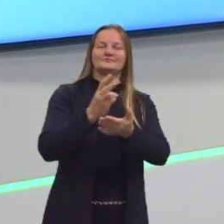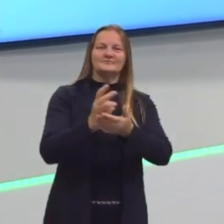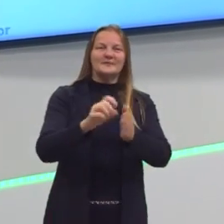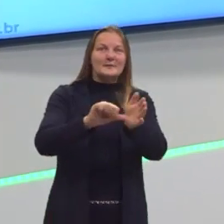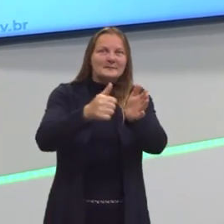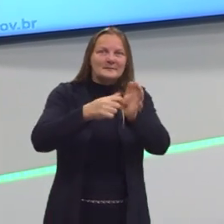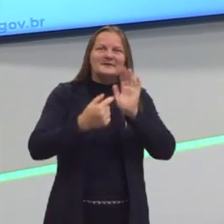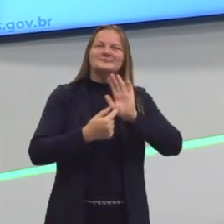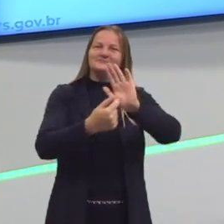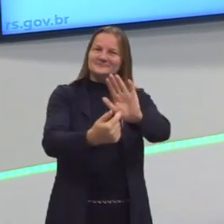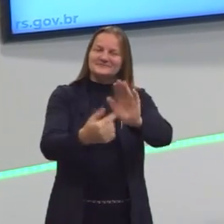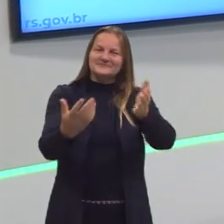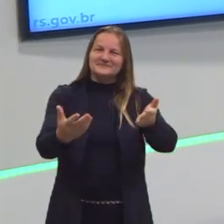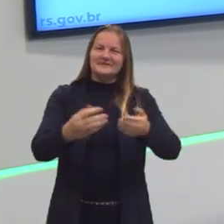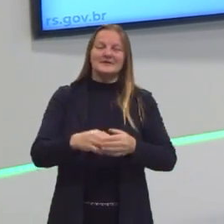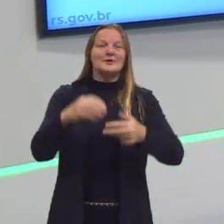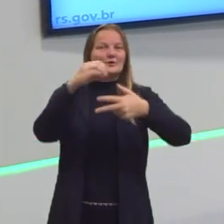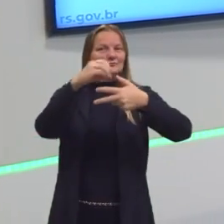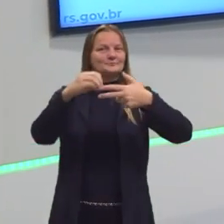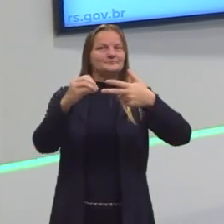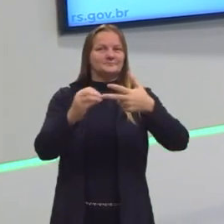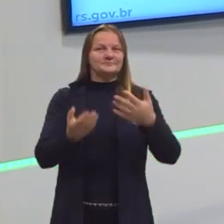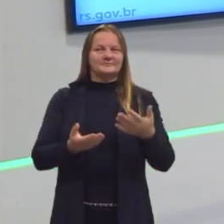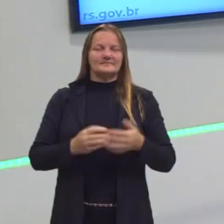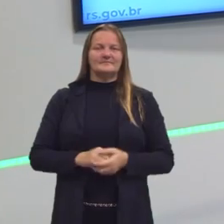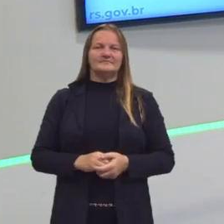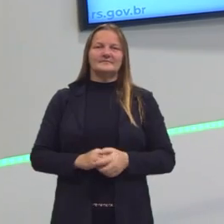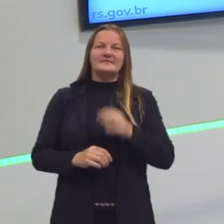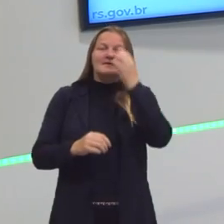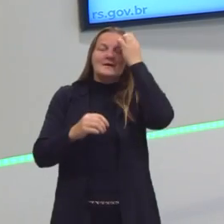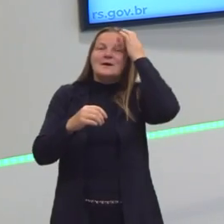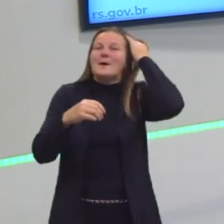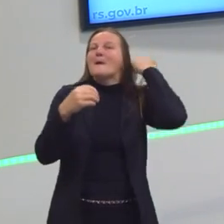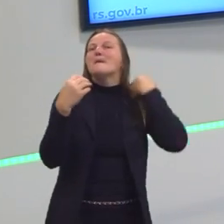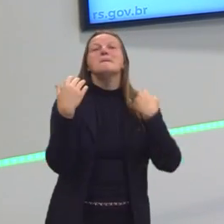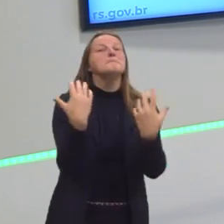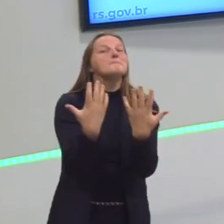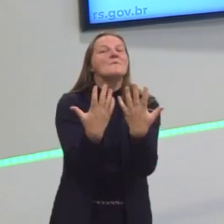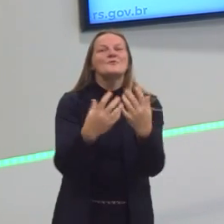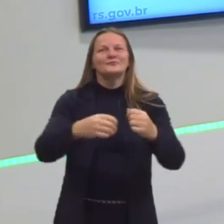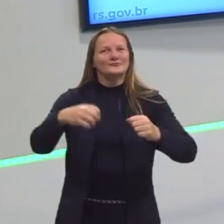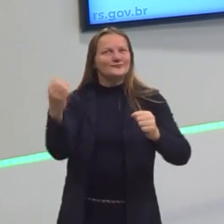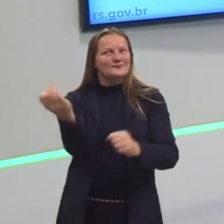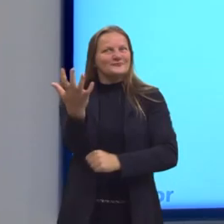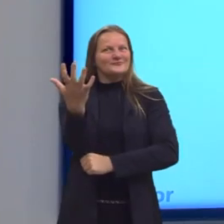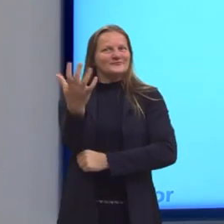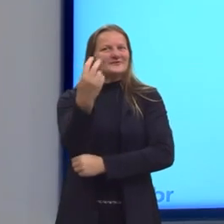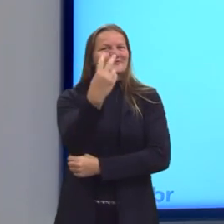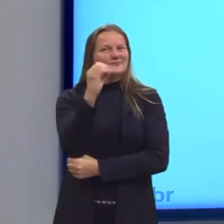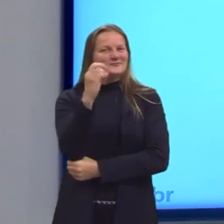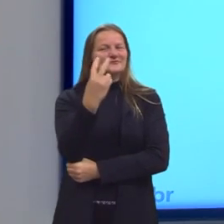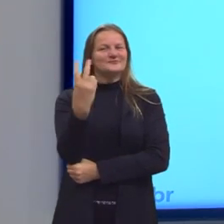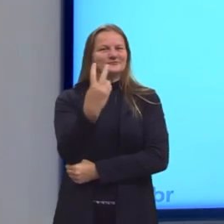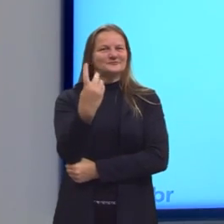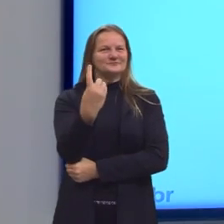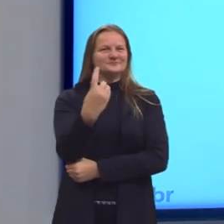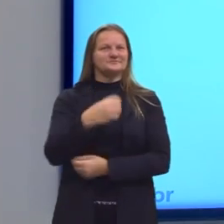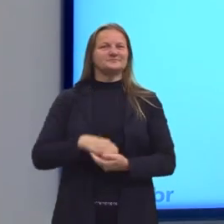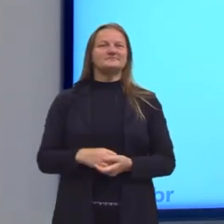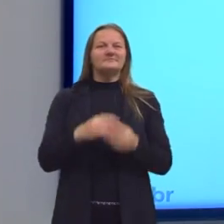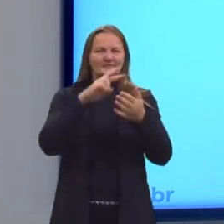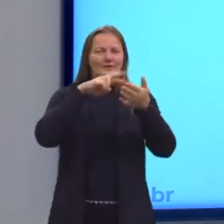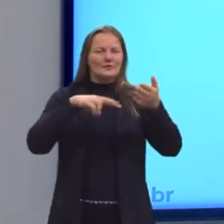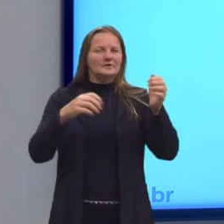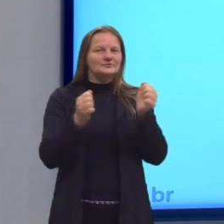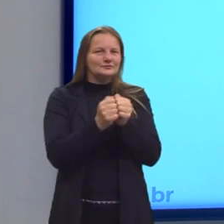trouxe para vocês uma questão do ENEM, ela é super atual, o ENEM de 2021. Vou ler ela então com vocês.